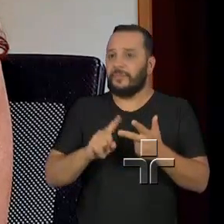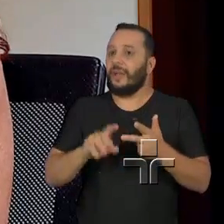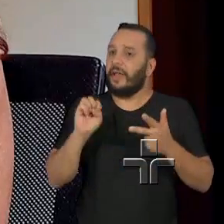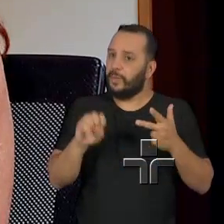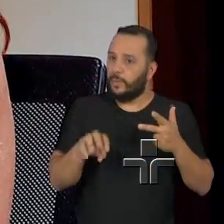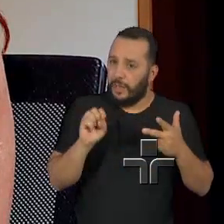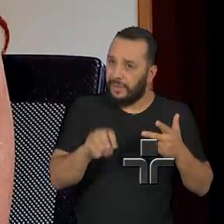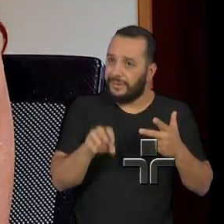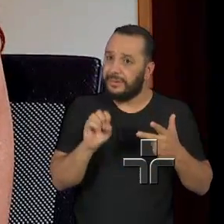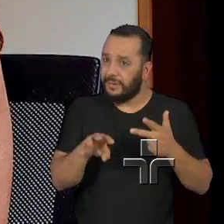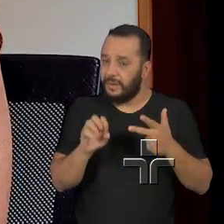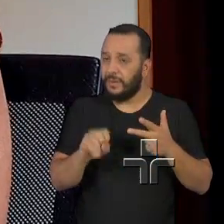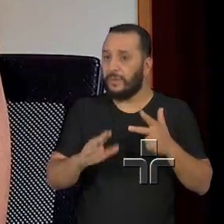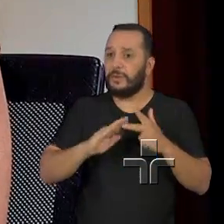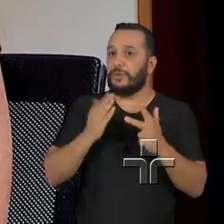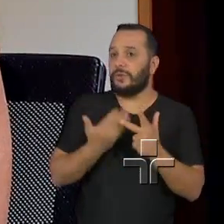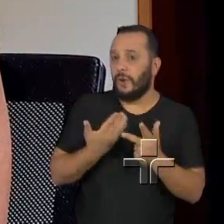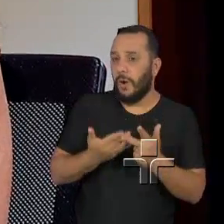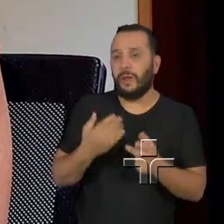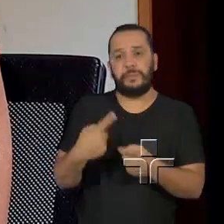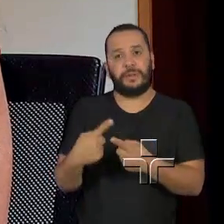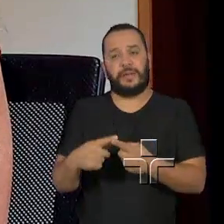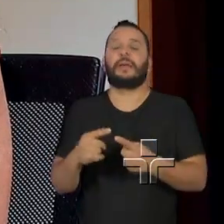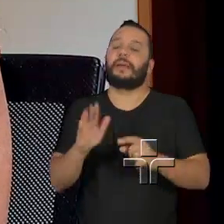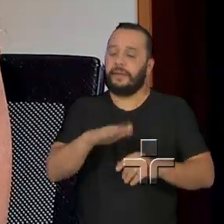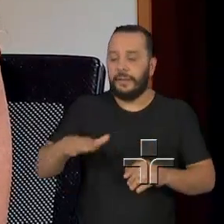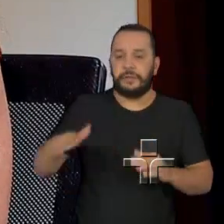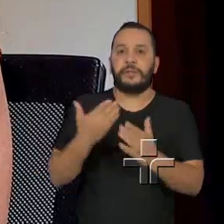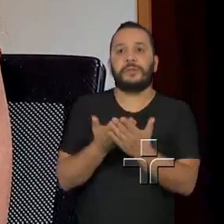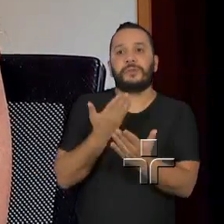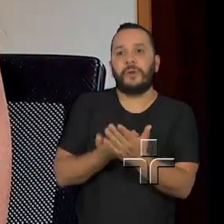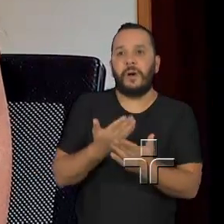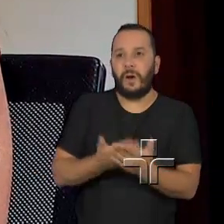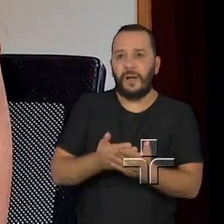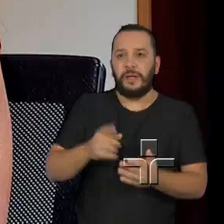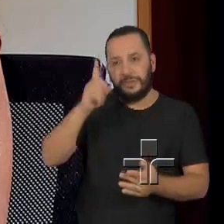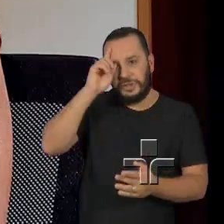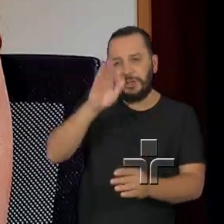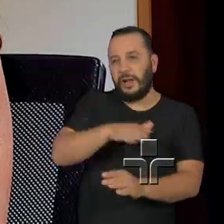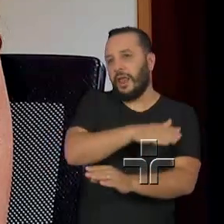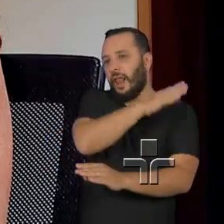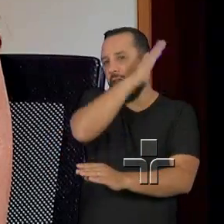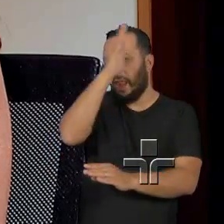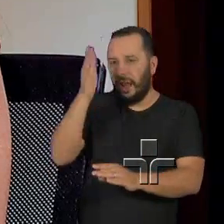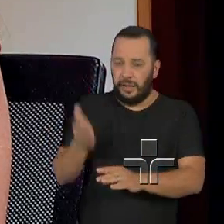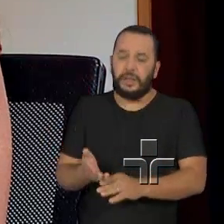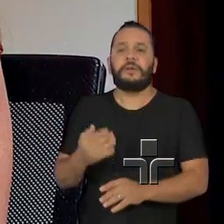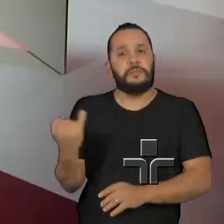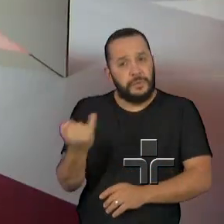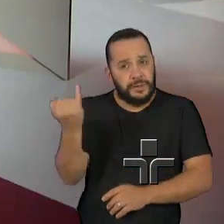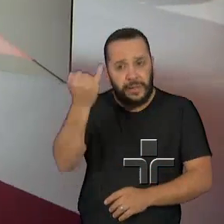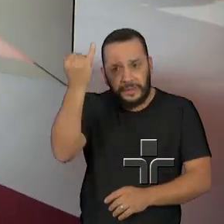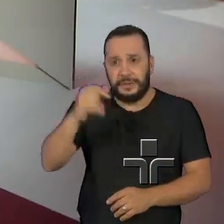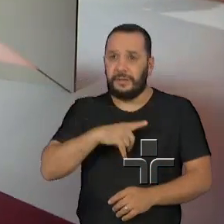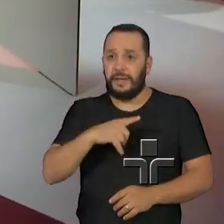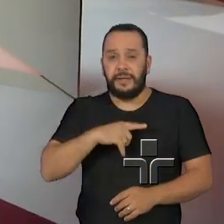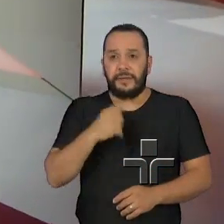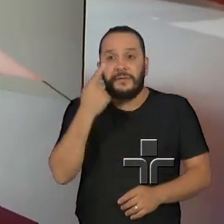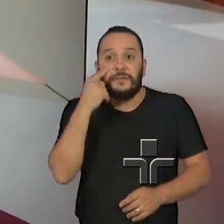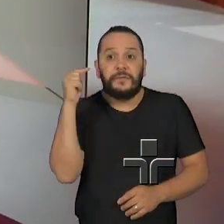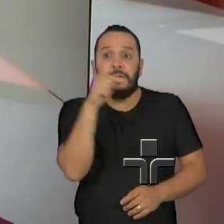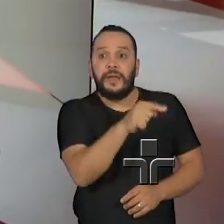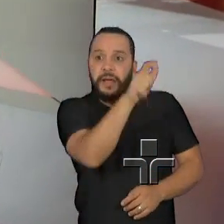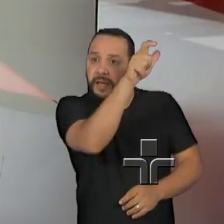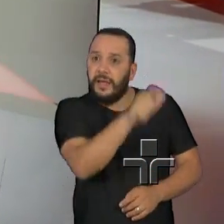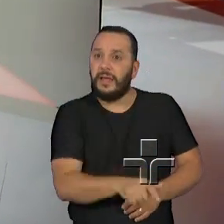Educação, onde as crianças passam a maior parte do tempo delas e é um termômetro bastante importante. Então as necessidades serão levantadas por